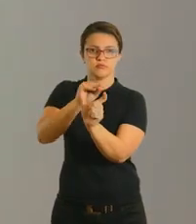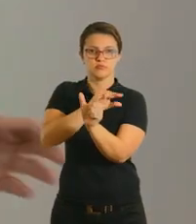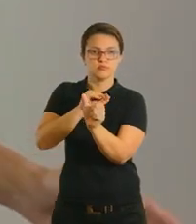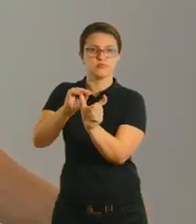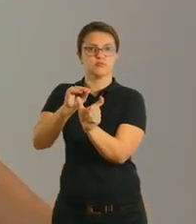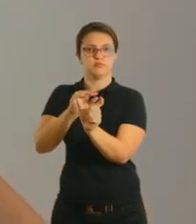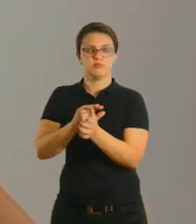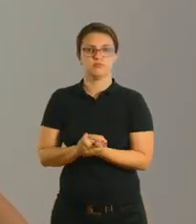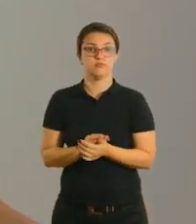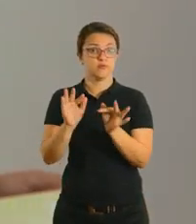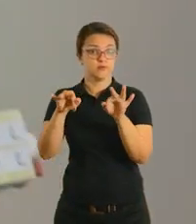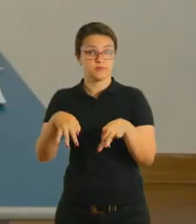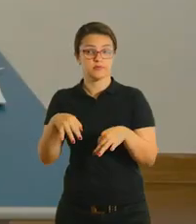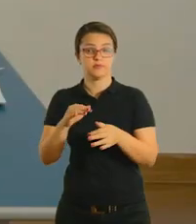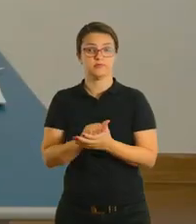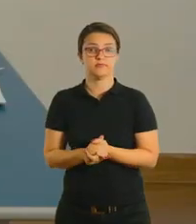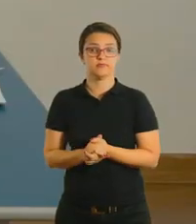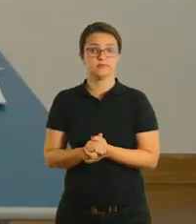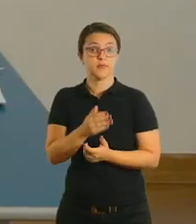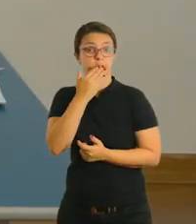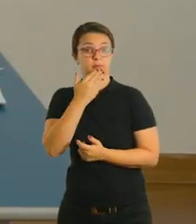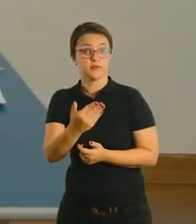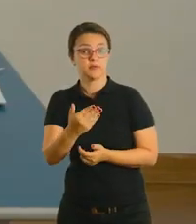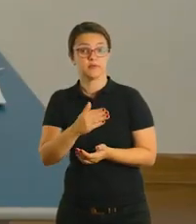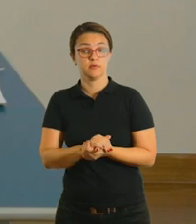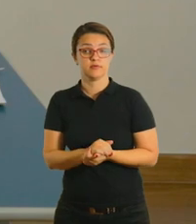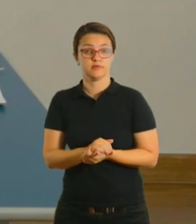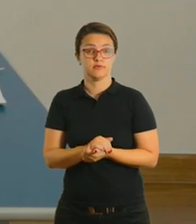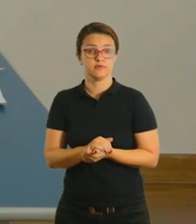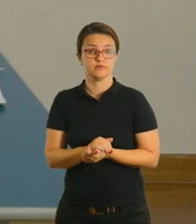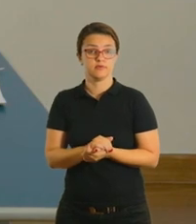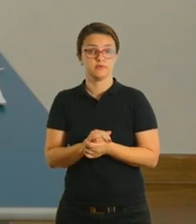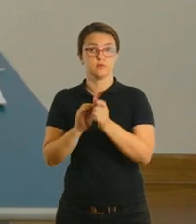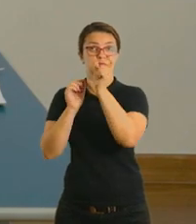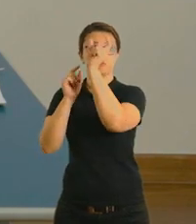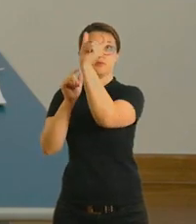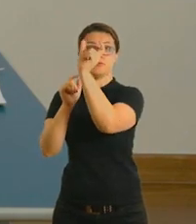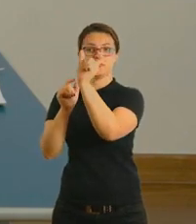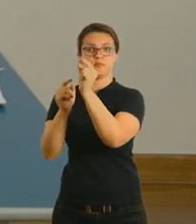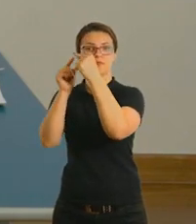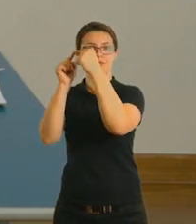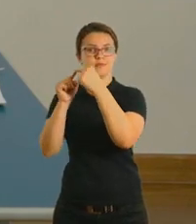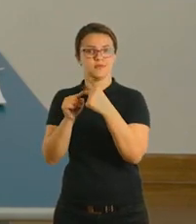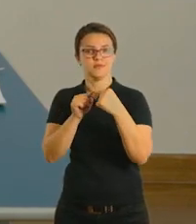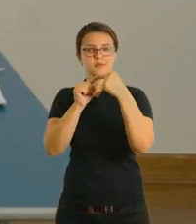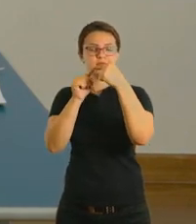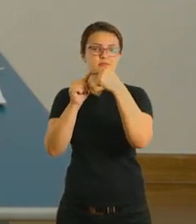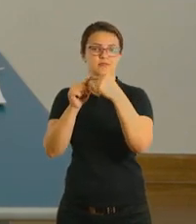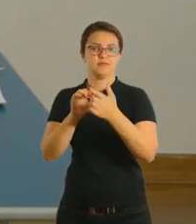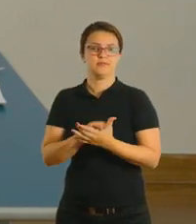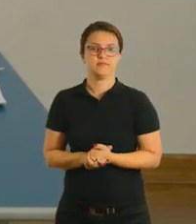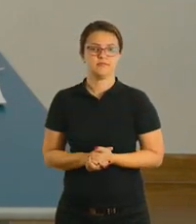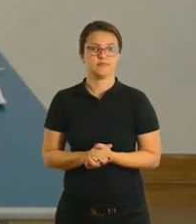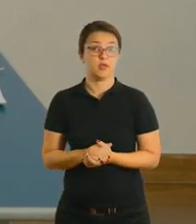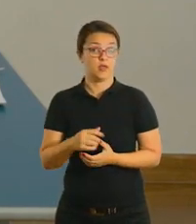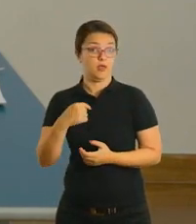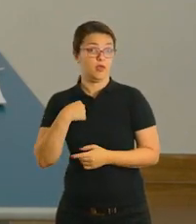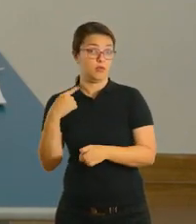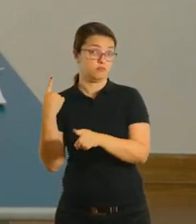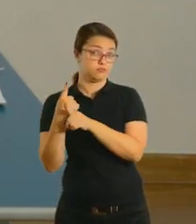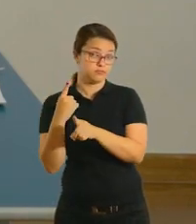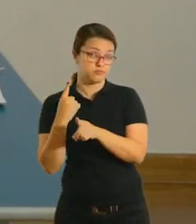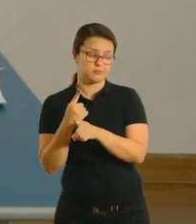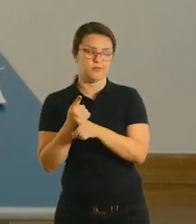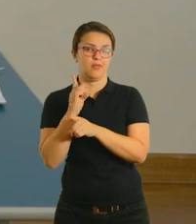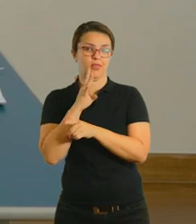E para finalizar, a gente pede duas rimas. Ou mais, né? Tem mais rimas aqui. Eu encontrei